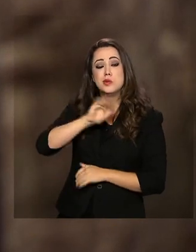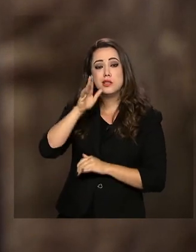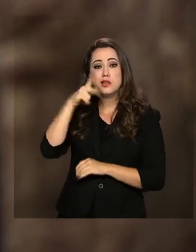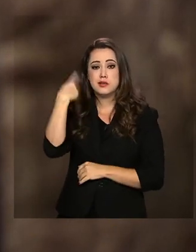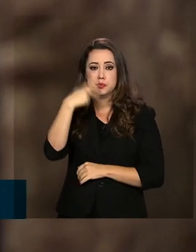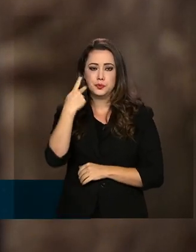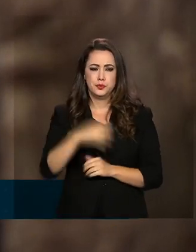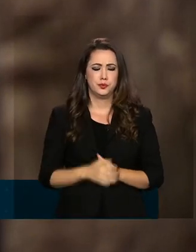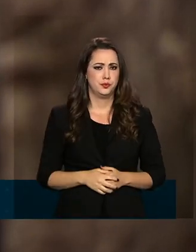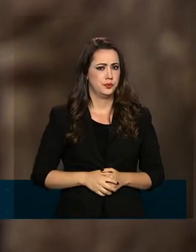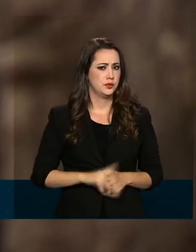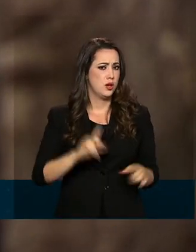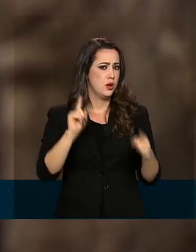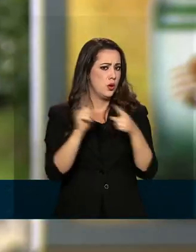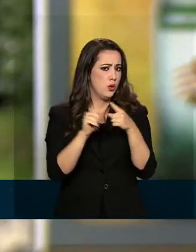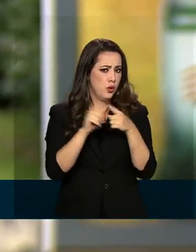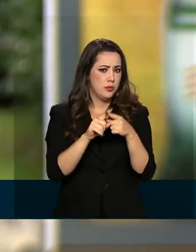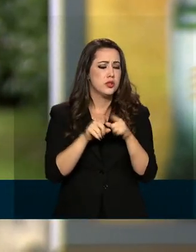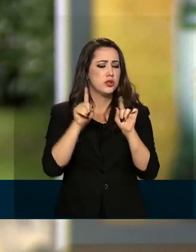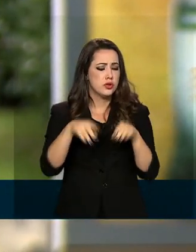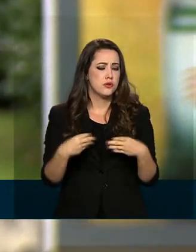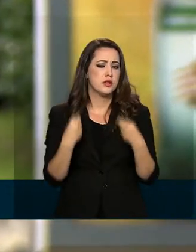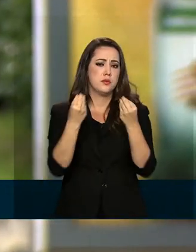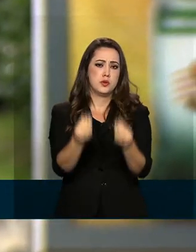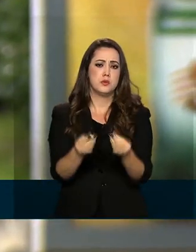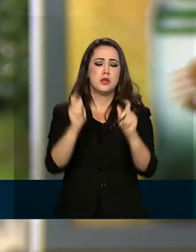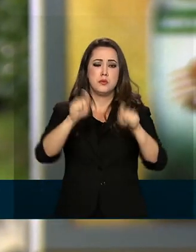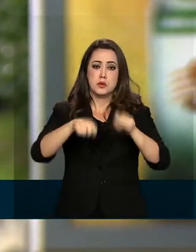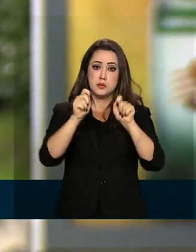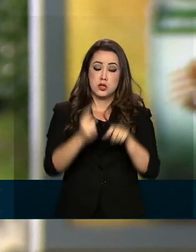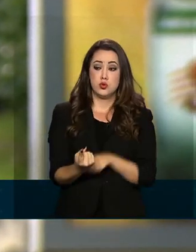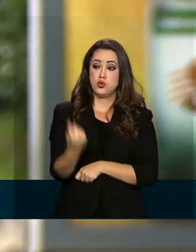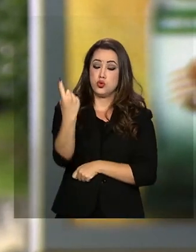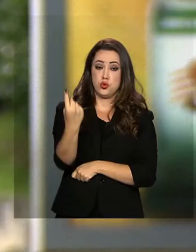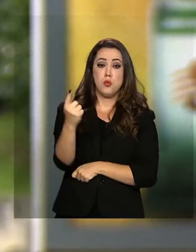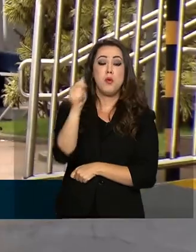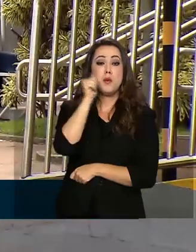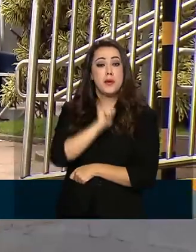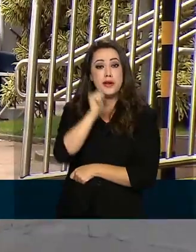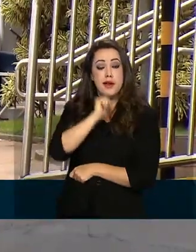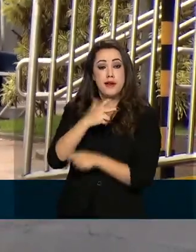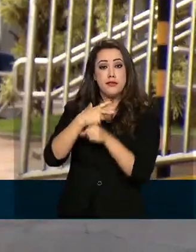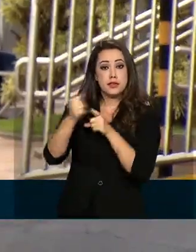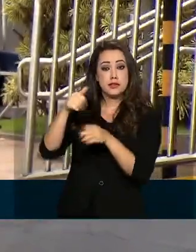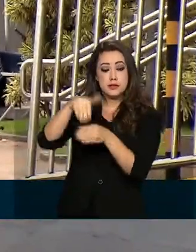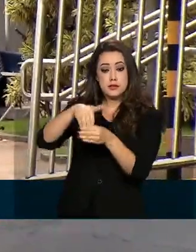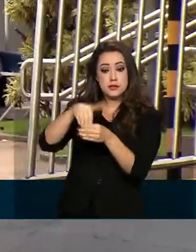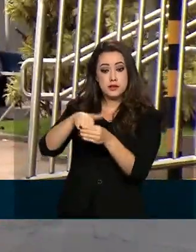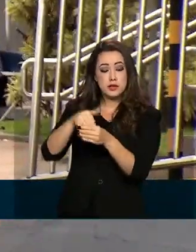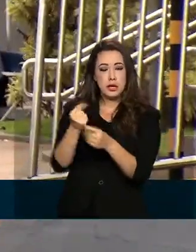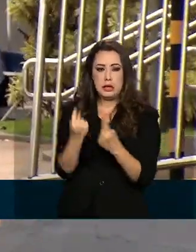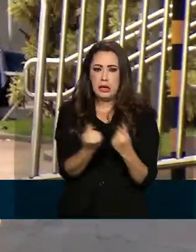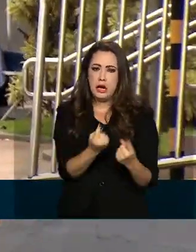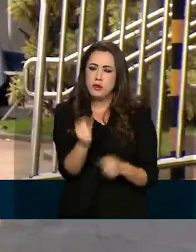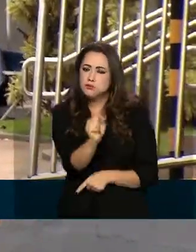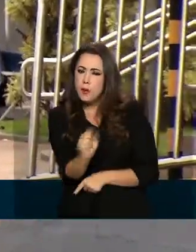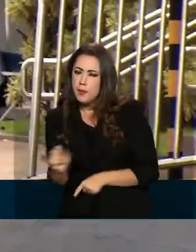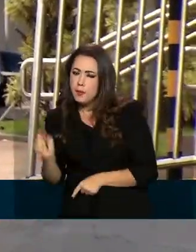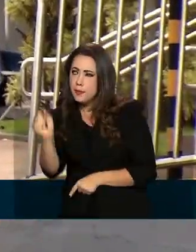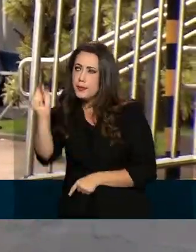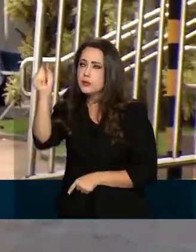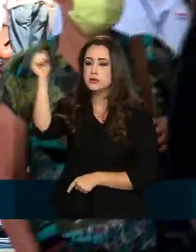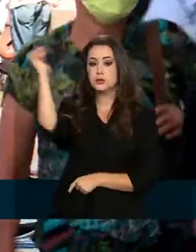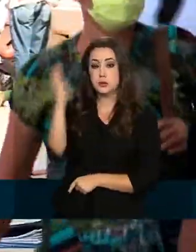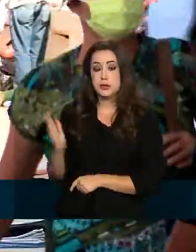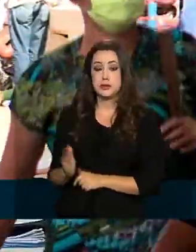é garantir que seja eleita ao menos uma vereadora em cada um dos 5.700 municípios brasileiros. A